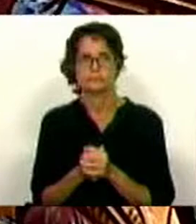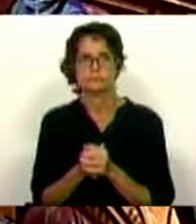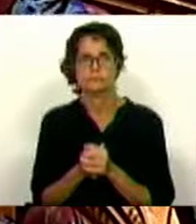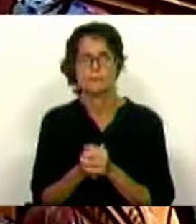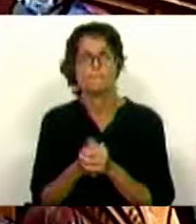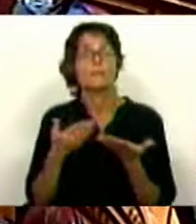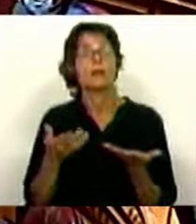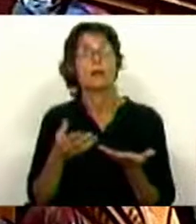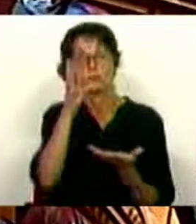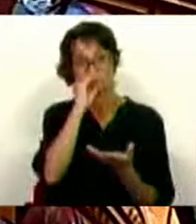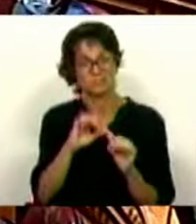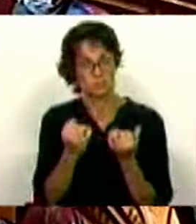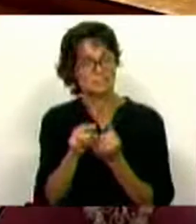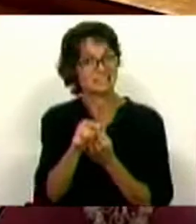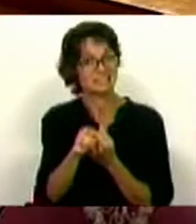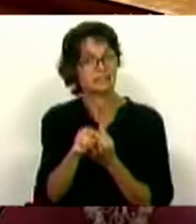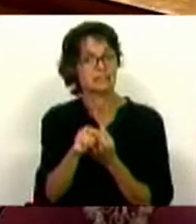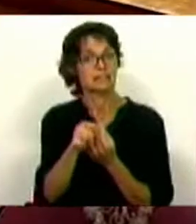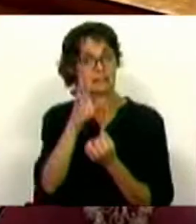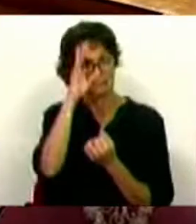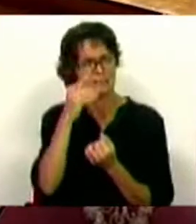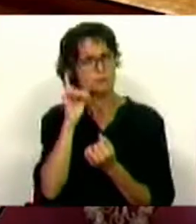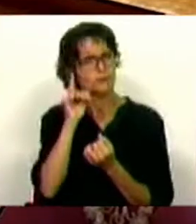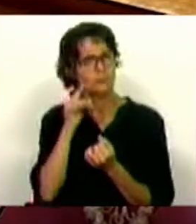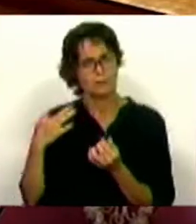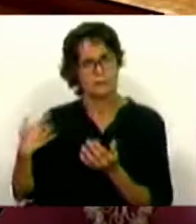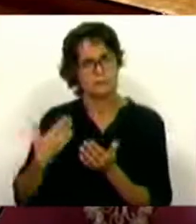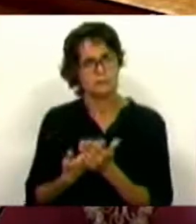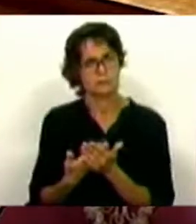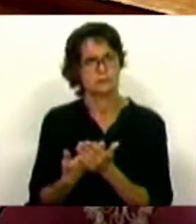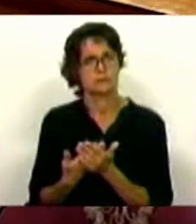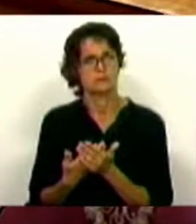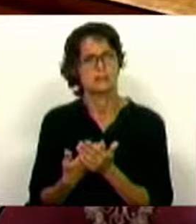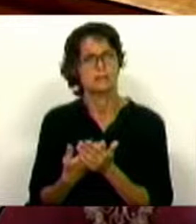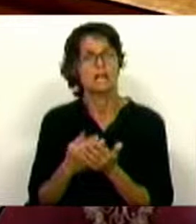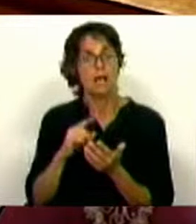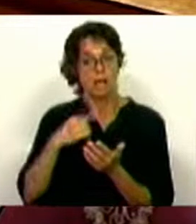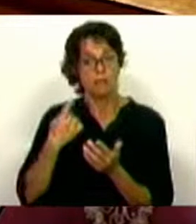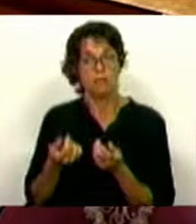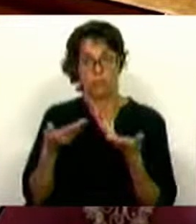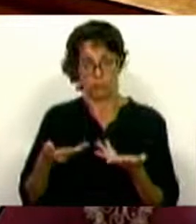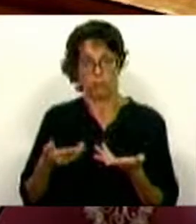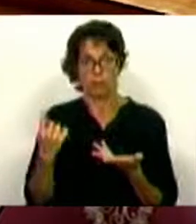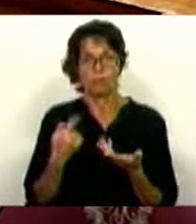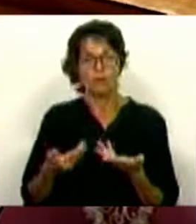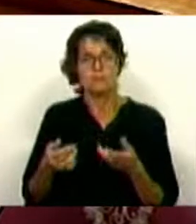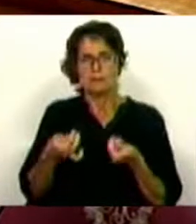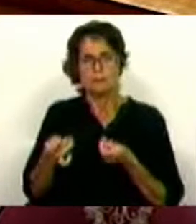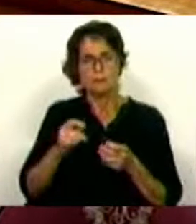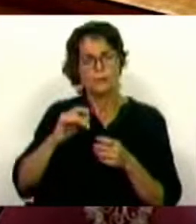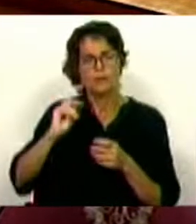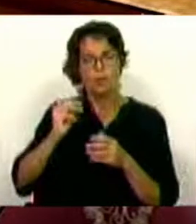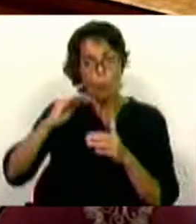E o Estado Social foi muito necessário ao longo dos últimos meses e nós, antes de prepararmos os próximos anos, não descuramos aquilo que tivemos de fazer no